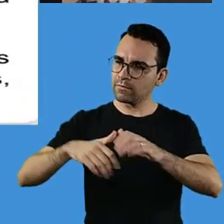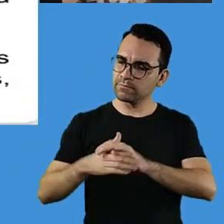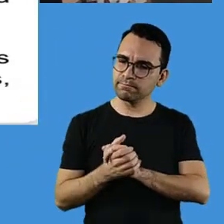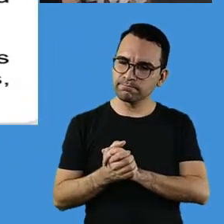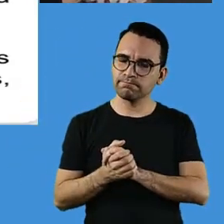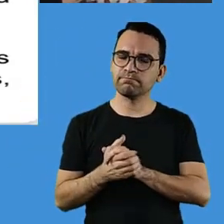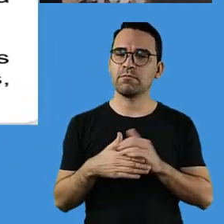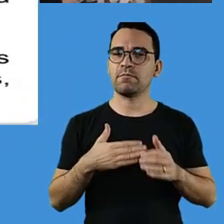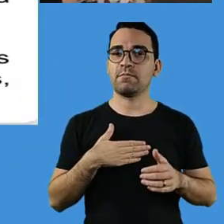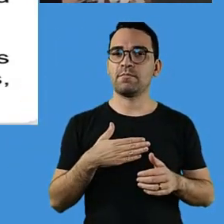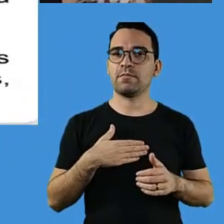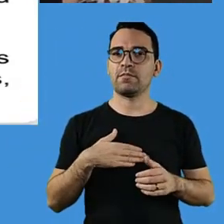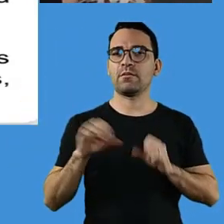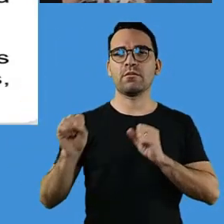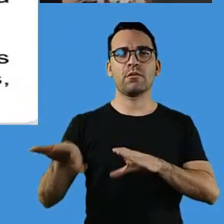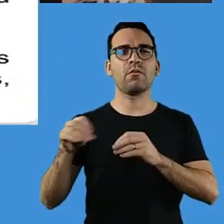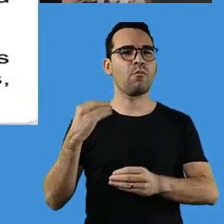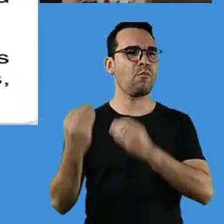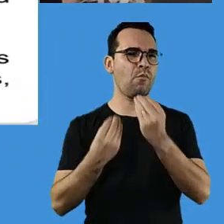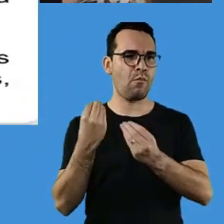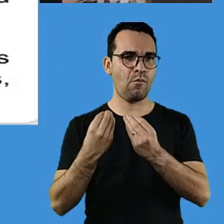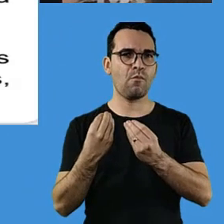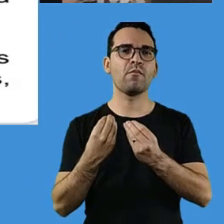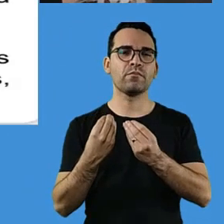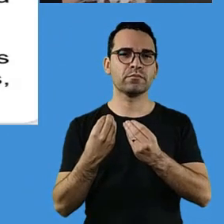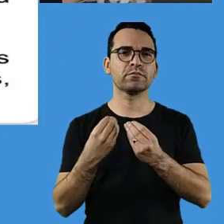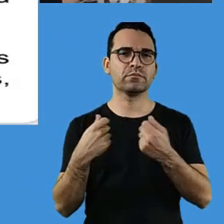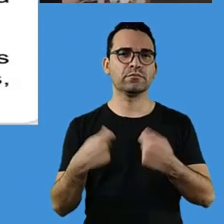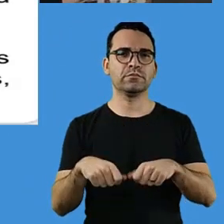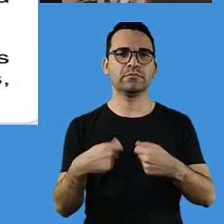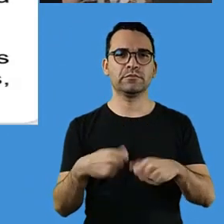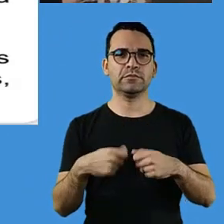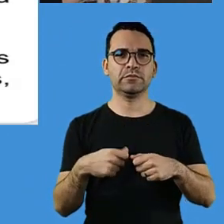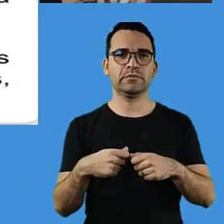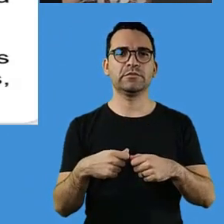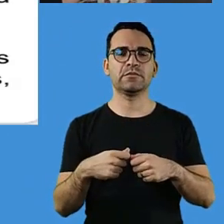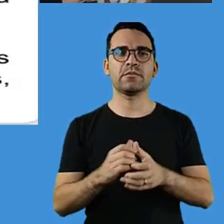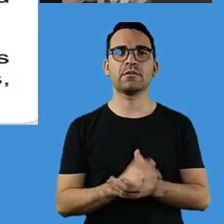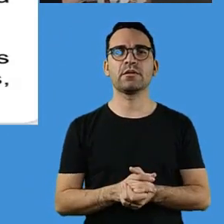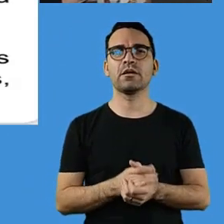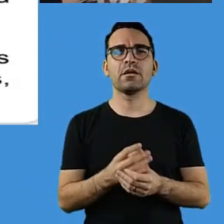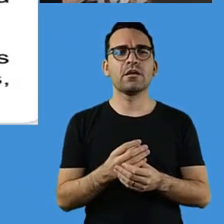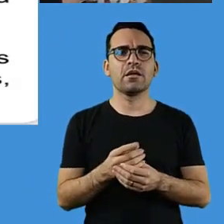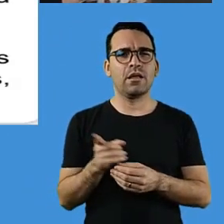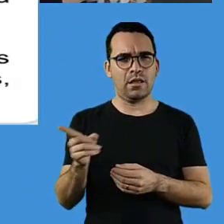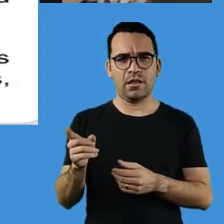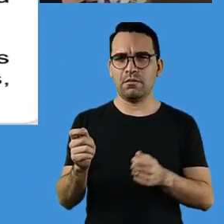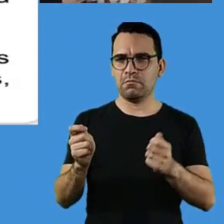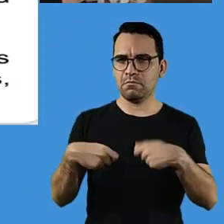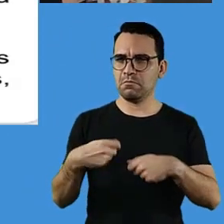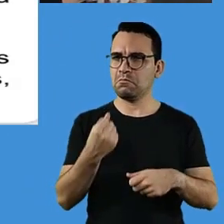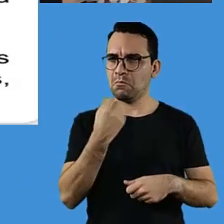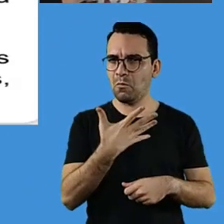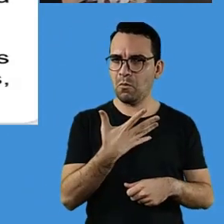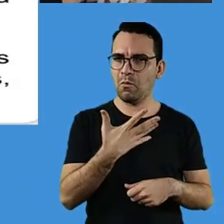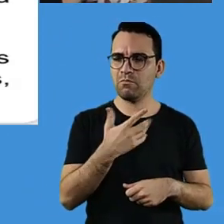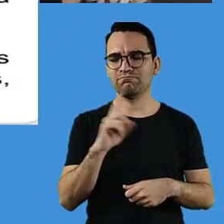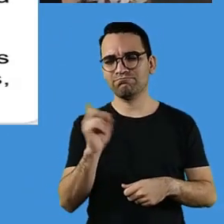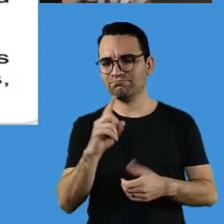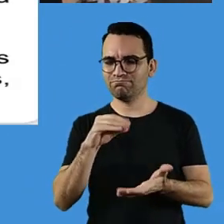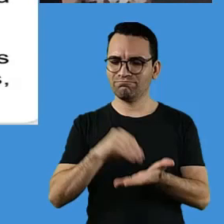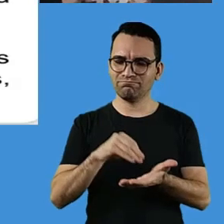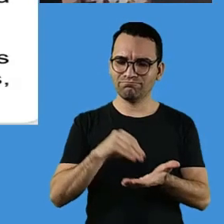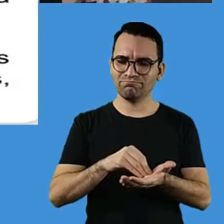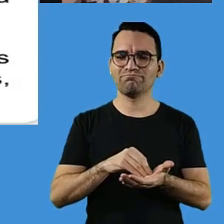a minha aula, eu estarei verificando o que funcionou, o que não funcionou, o que eu preciso